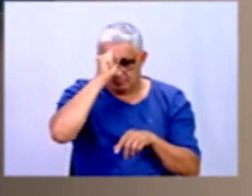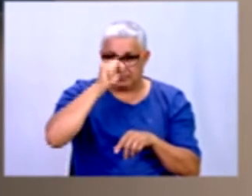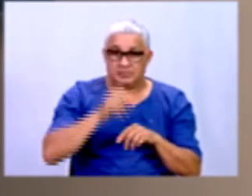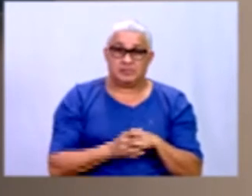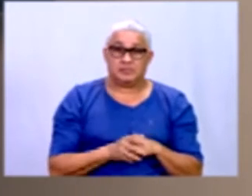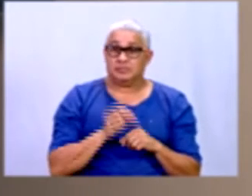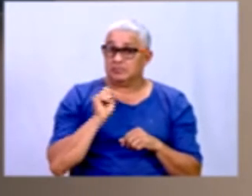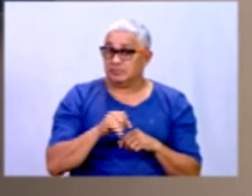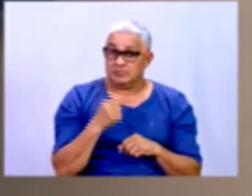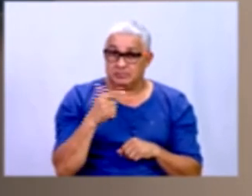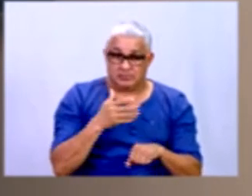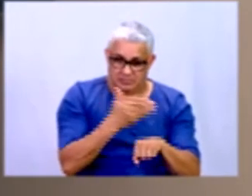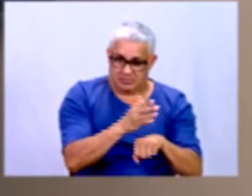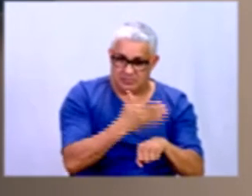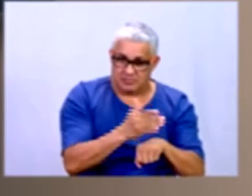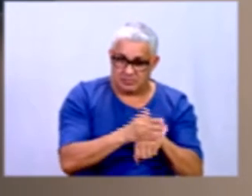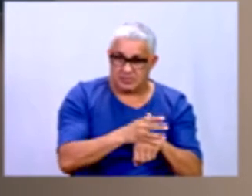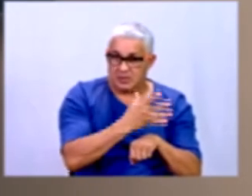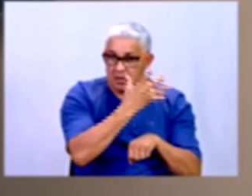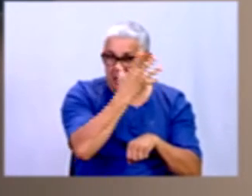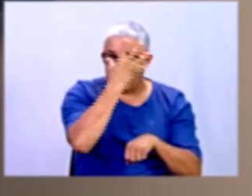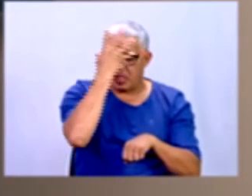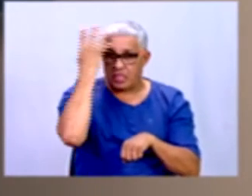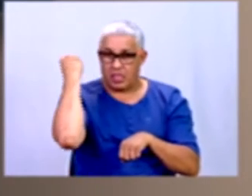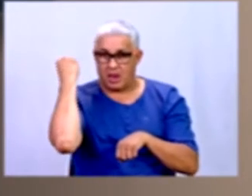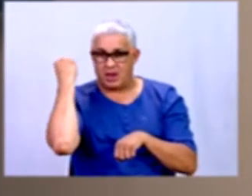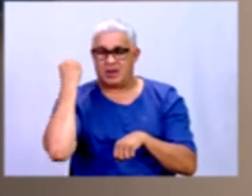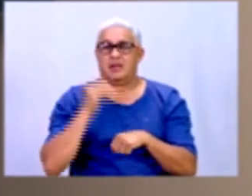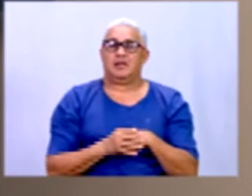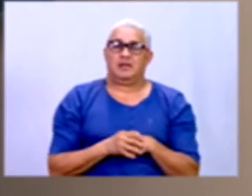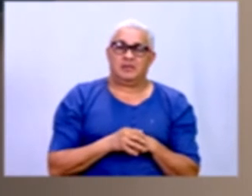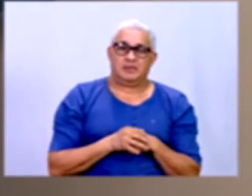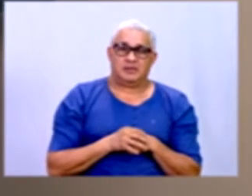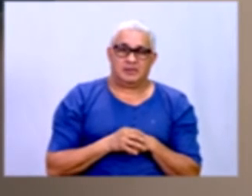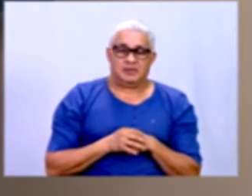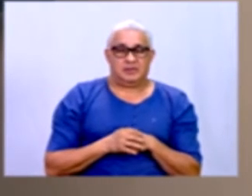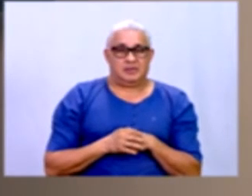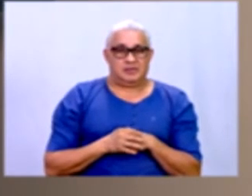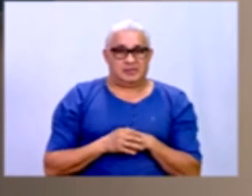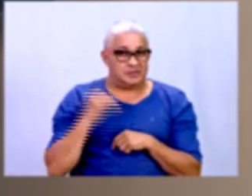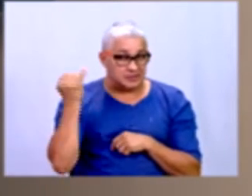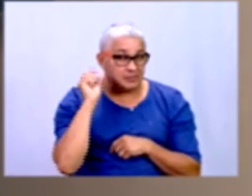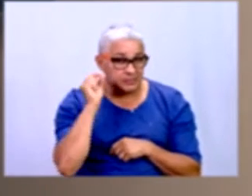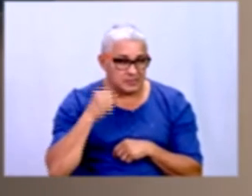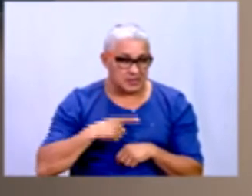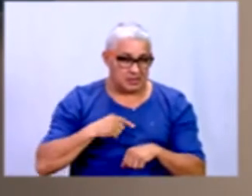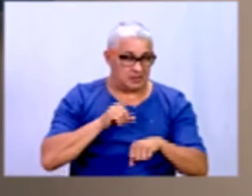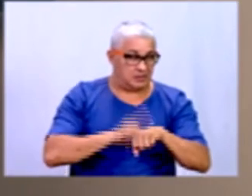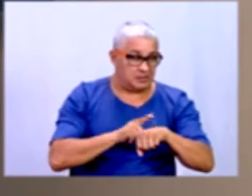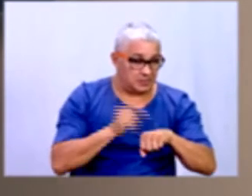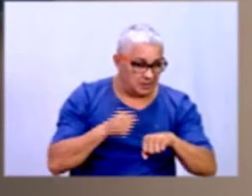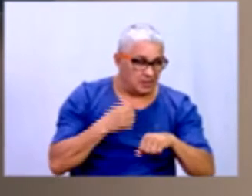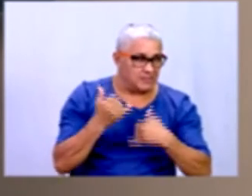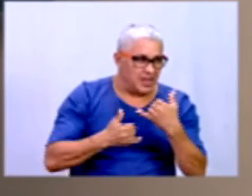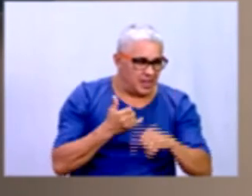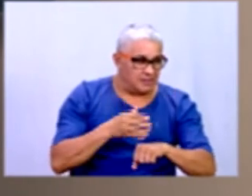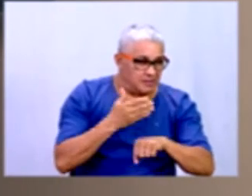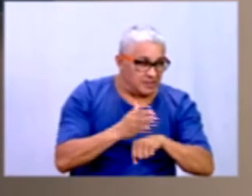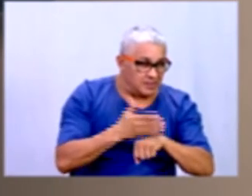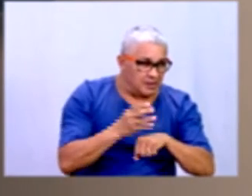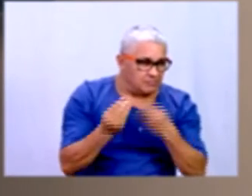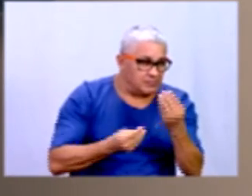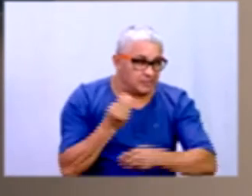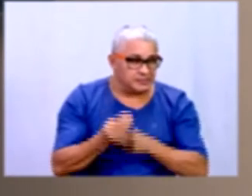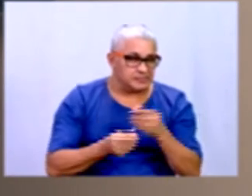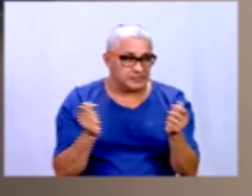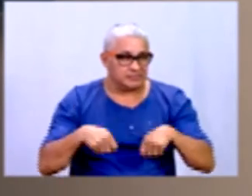na verdade, se a gente não colocar em prática, a gente esquece, né? Então, é interessante. tem um tempo, eu vou fazer isso, né? Vou brincar um pouco para ver como que funciona.